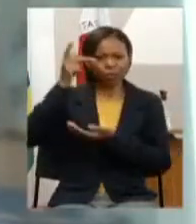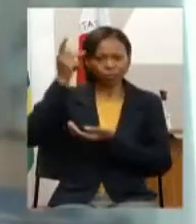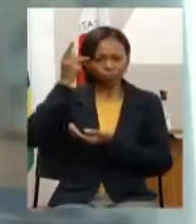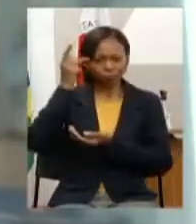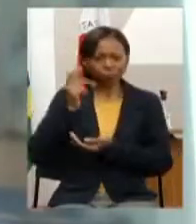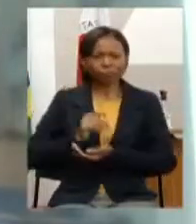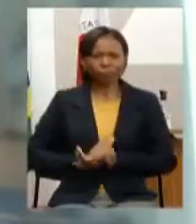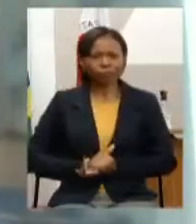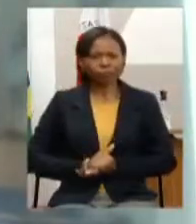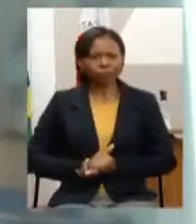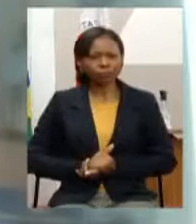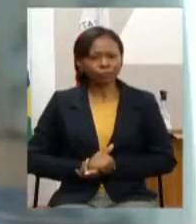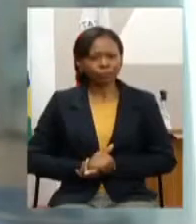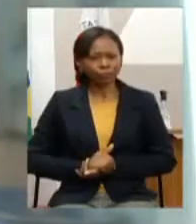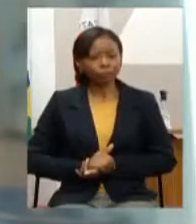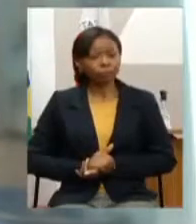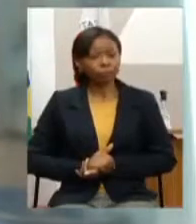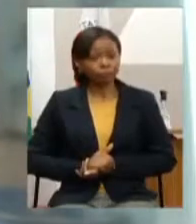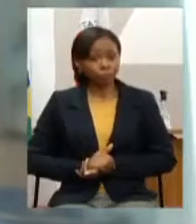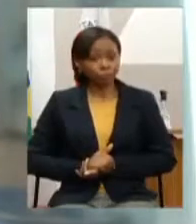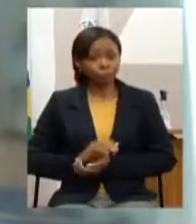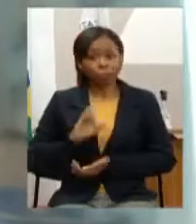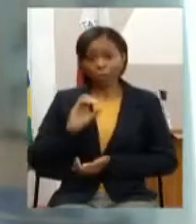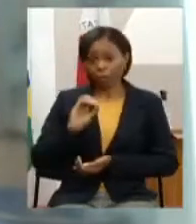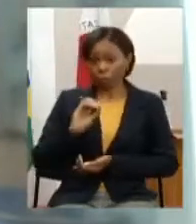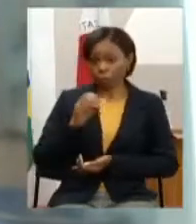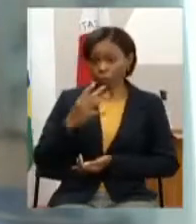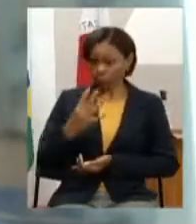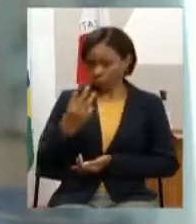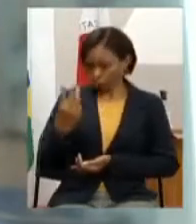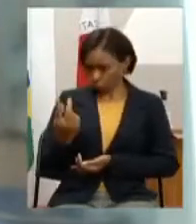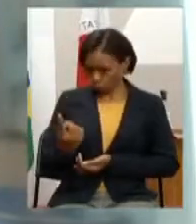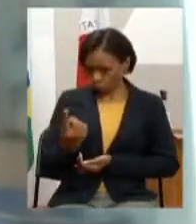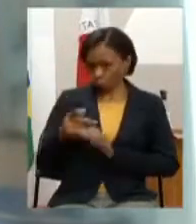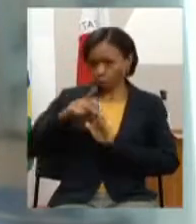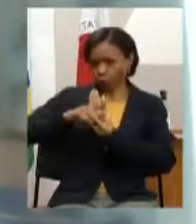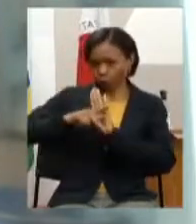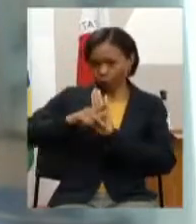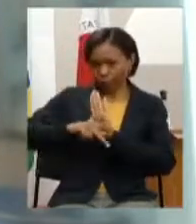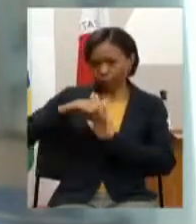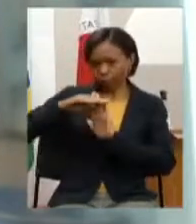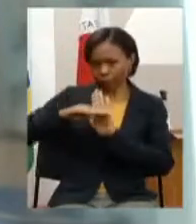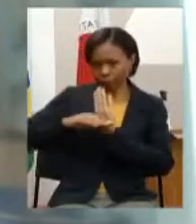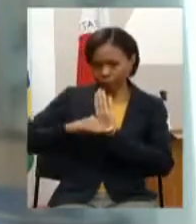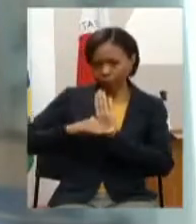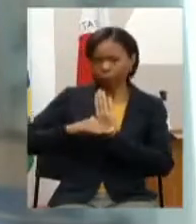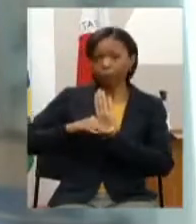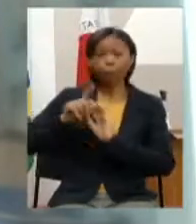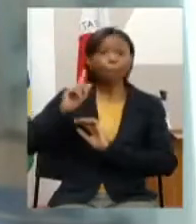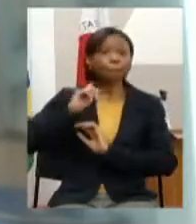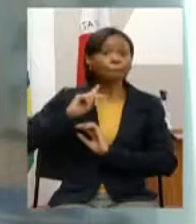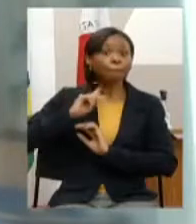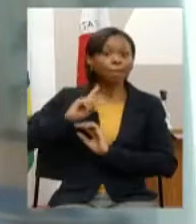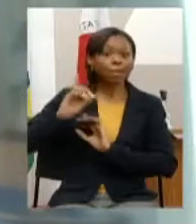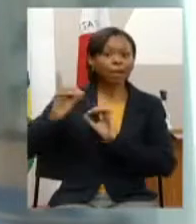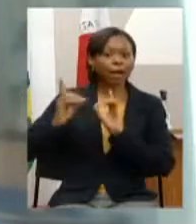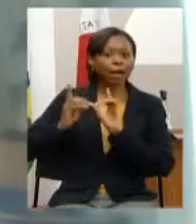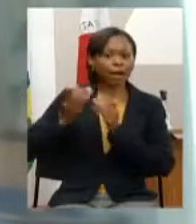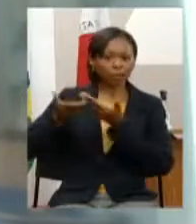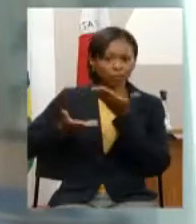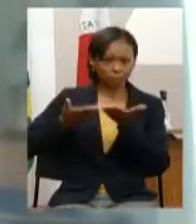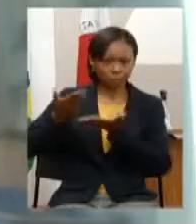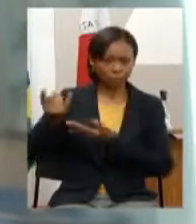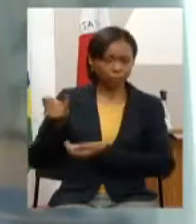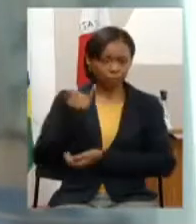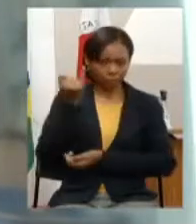no âmbito agora do projeto 041 Minas atende não menos importante criação de